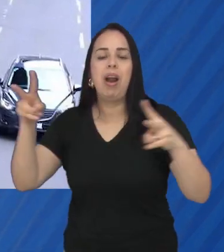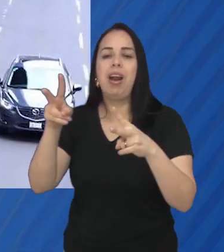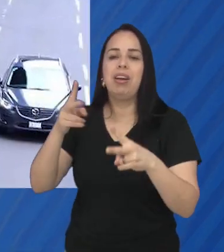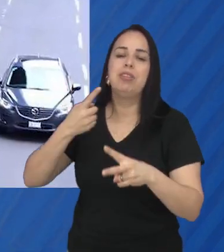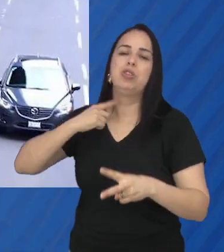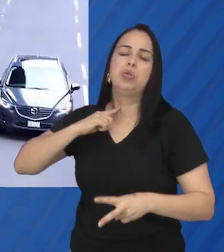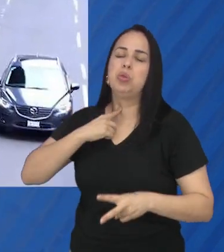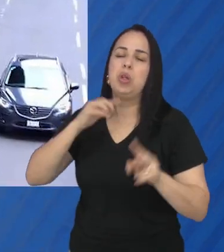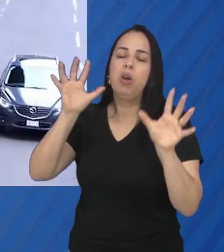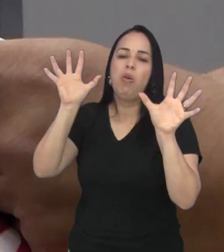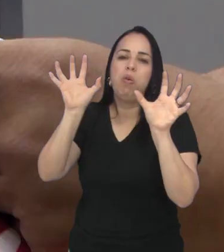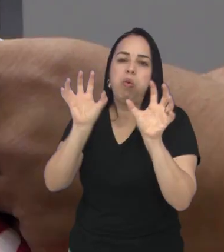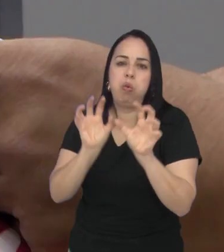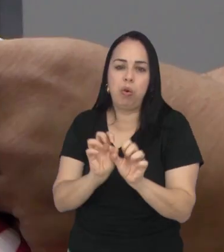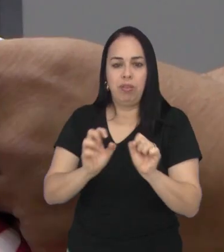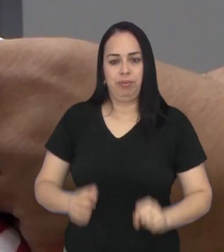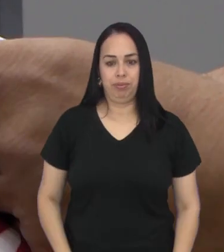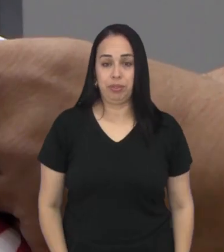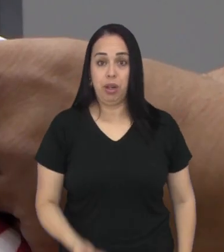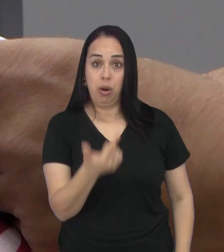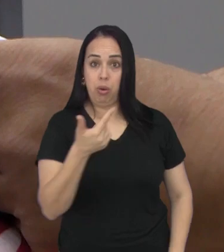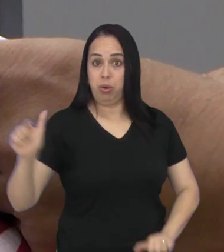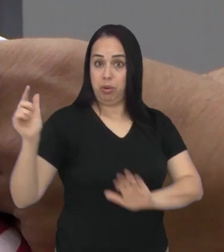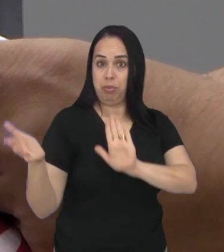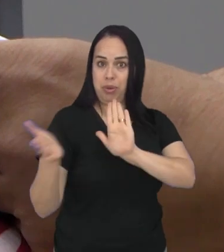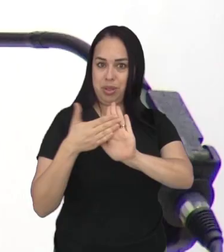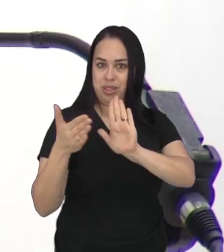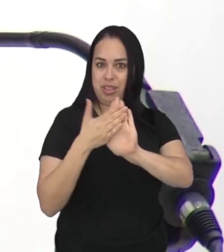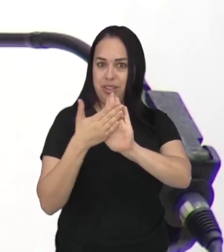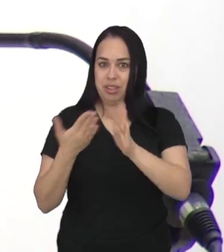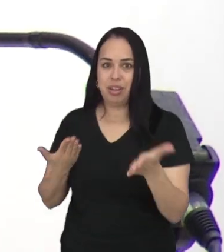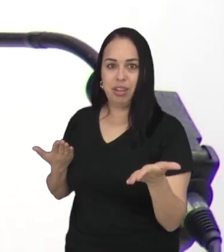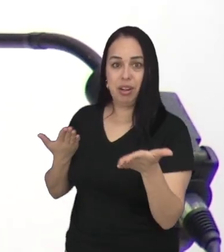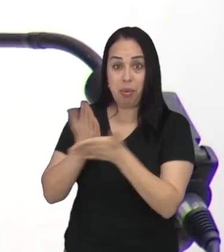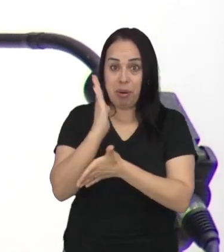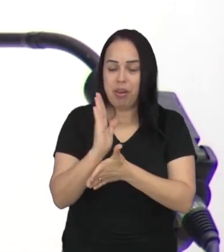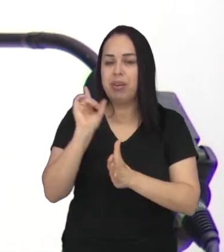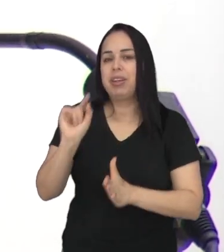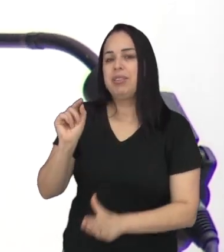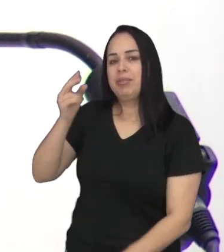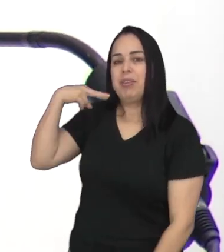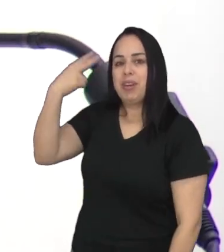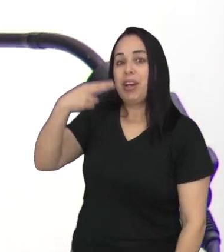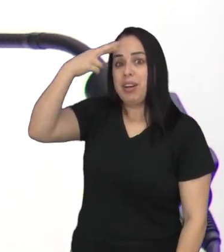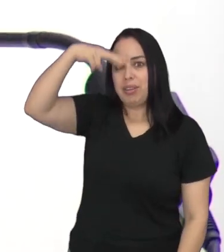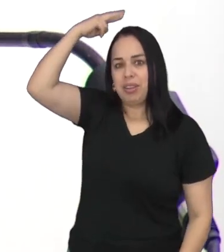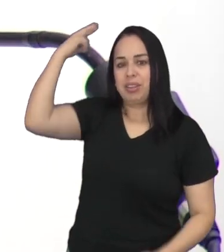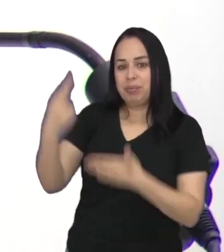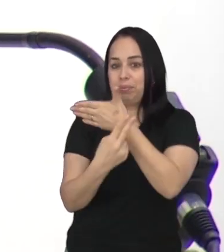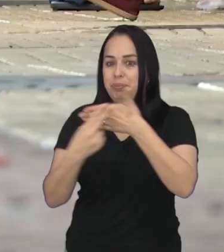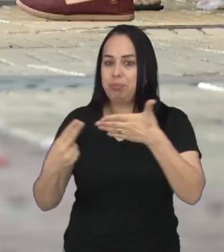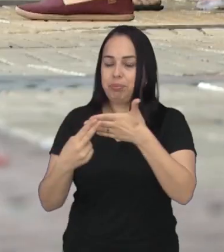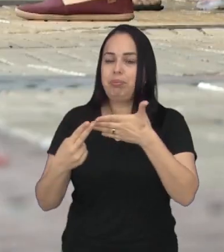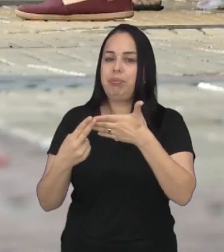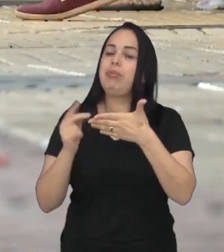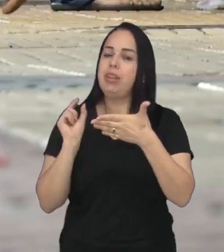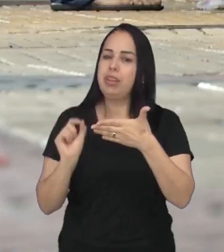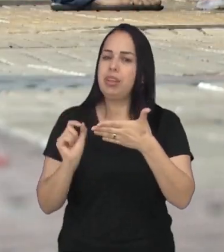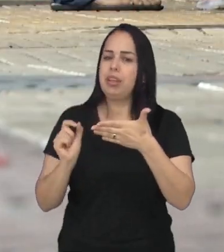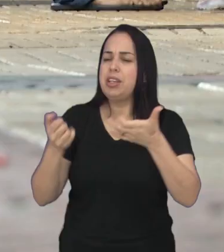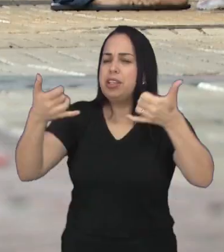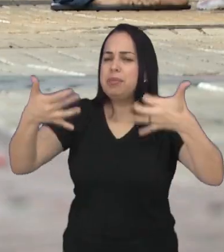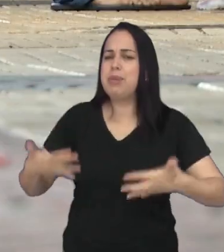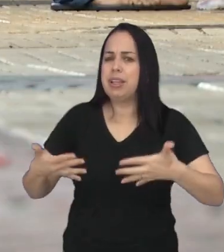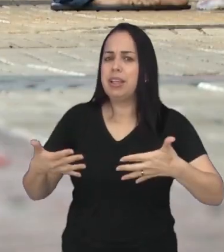além de melhorias estéticas. Outro projeto aprovado é de autoria do vereador Robertinho da Padaria, a matéria institui uma